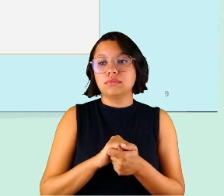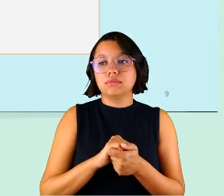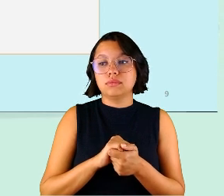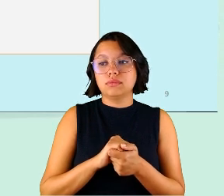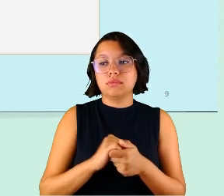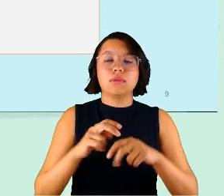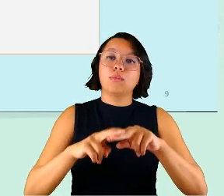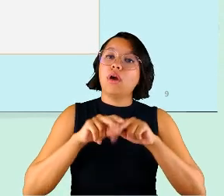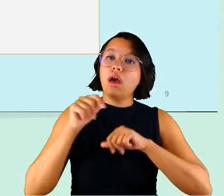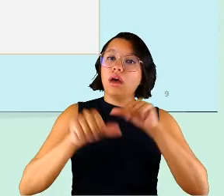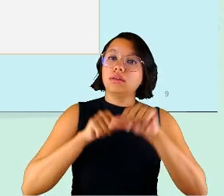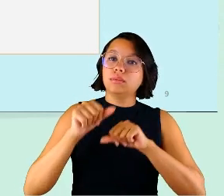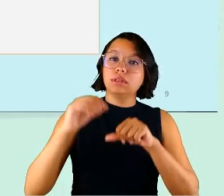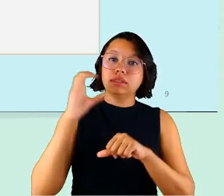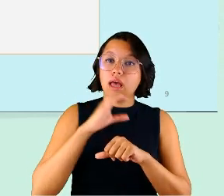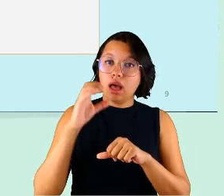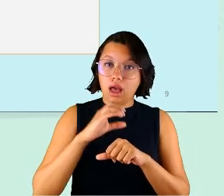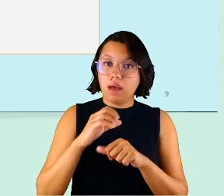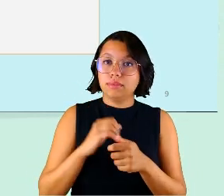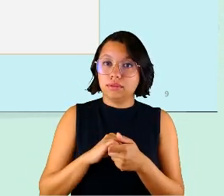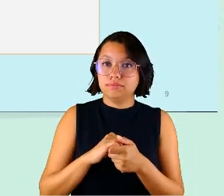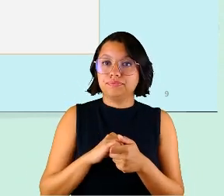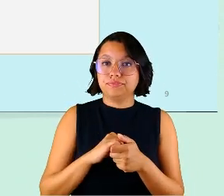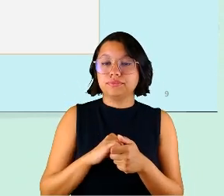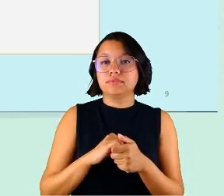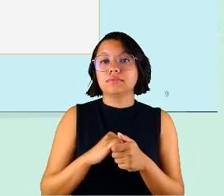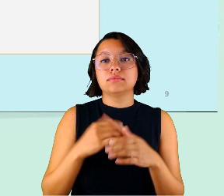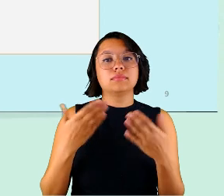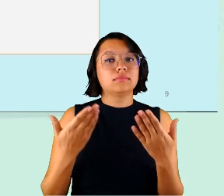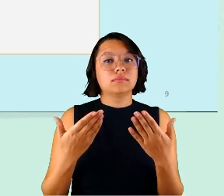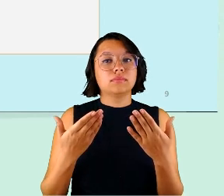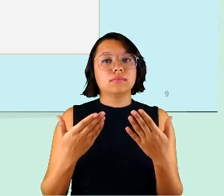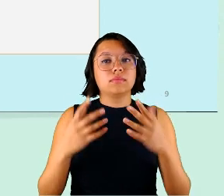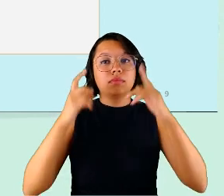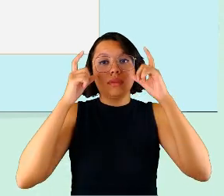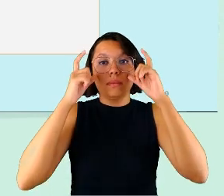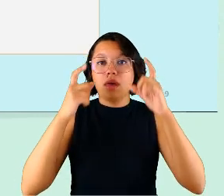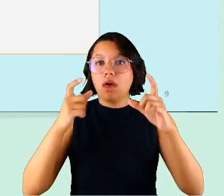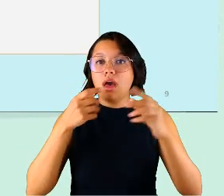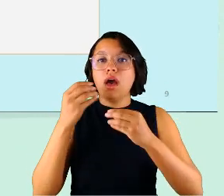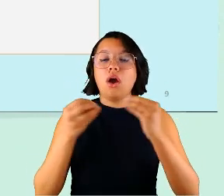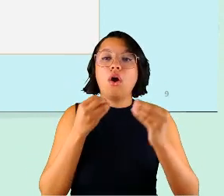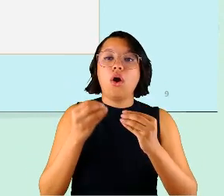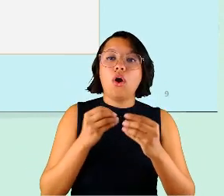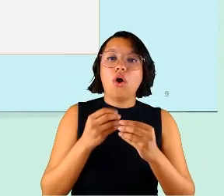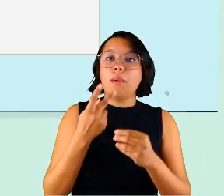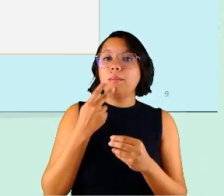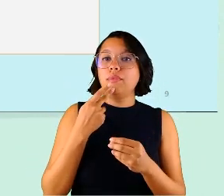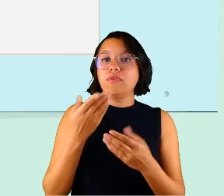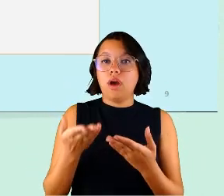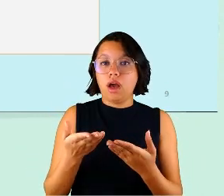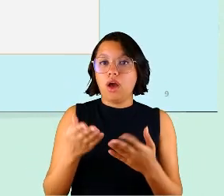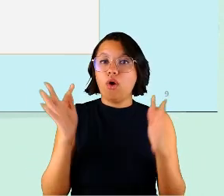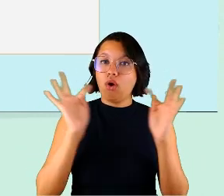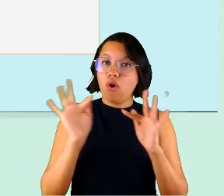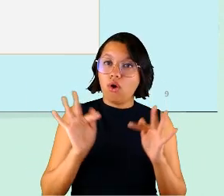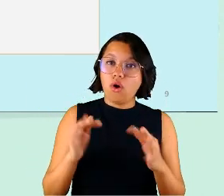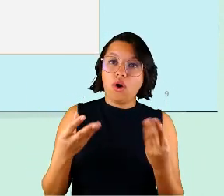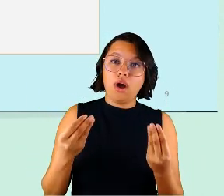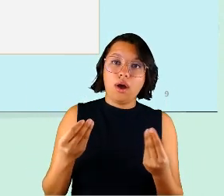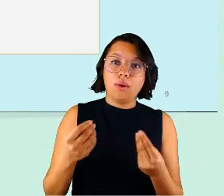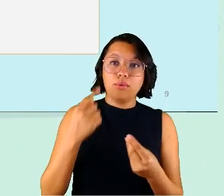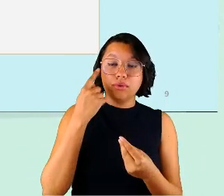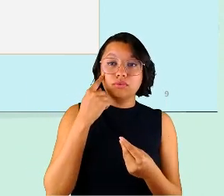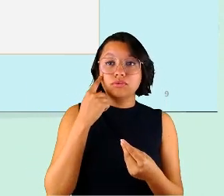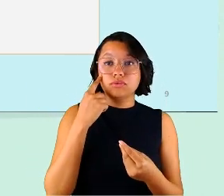ocasionada pela mudança brusca para a modalidade e aí gente é impressionante como eu falo isso com muita alegria